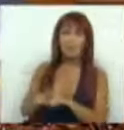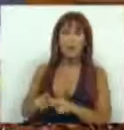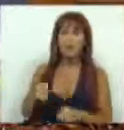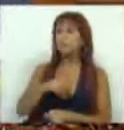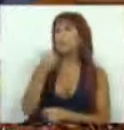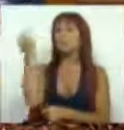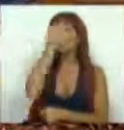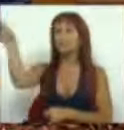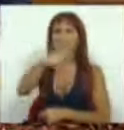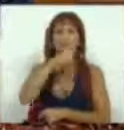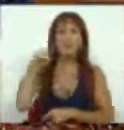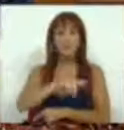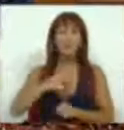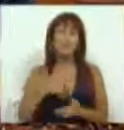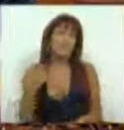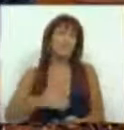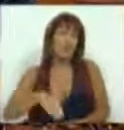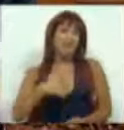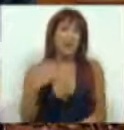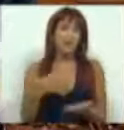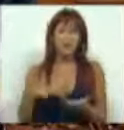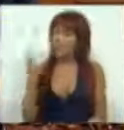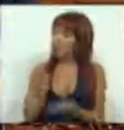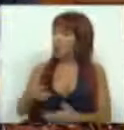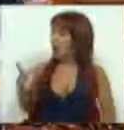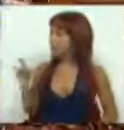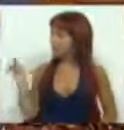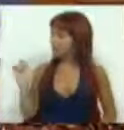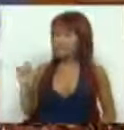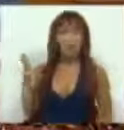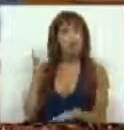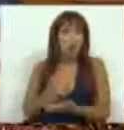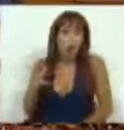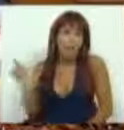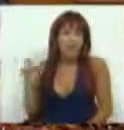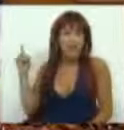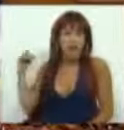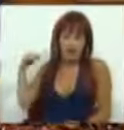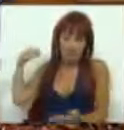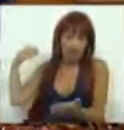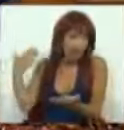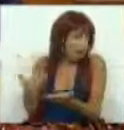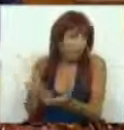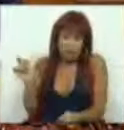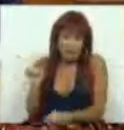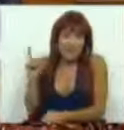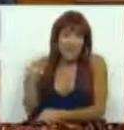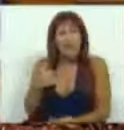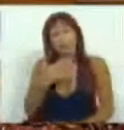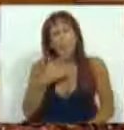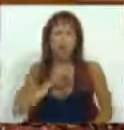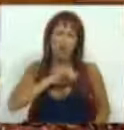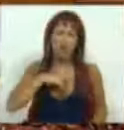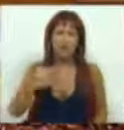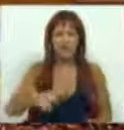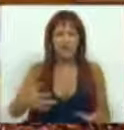permanentes sacrifícios. Foi apenas há seis meses... Foi apenas há seis meses... Eu peço